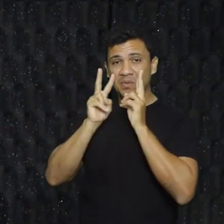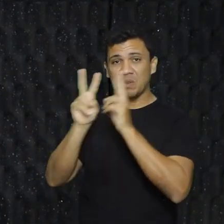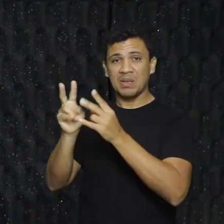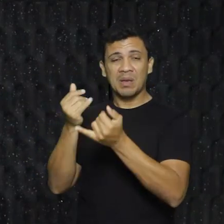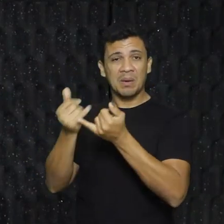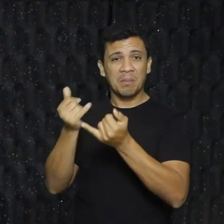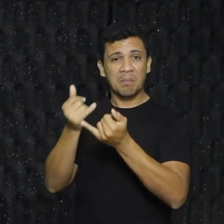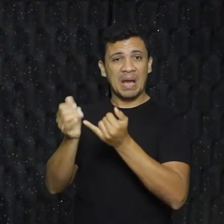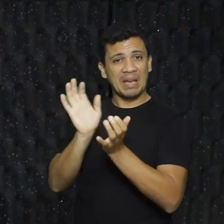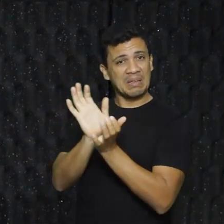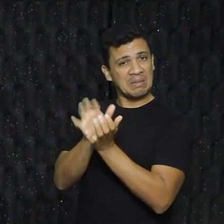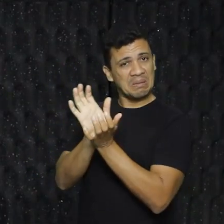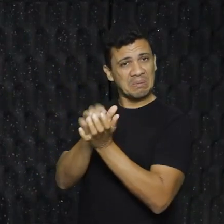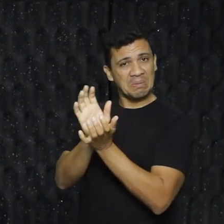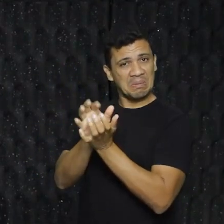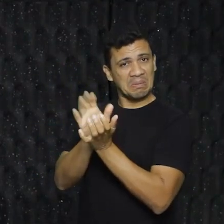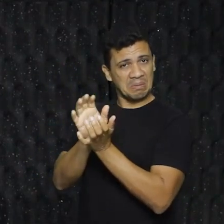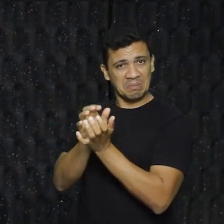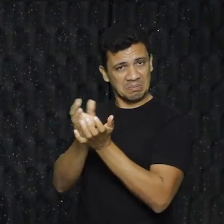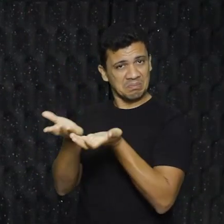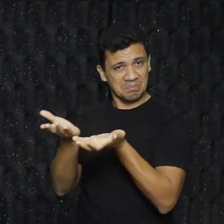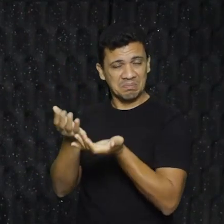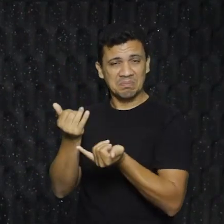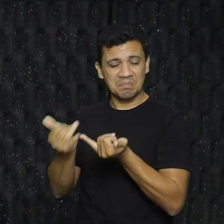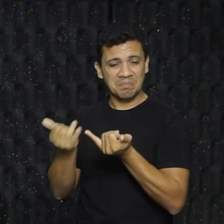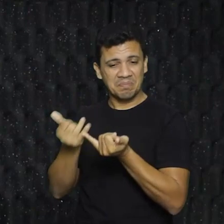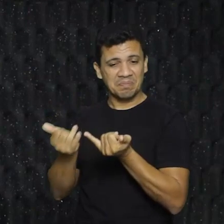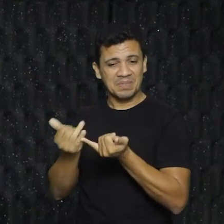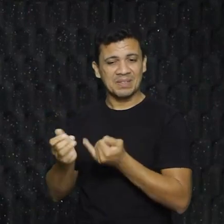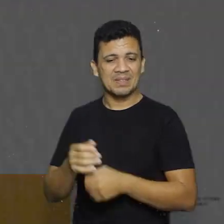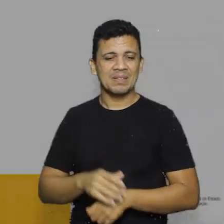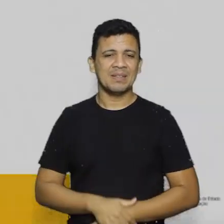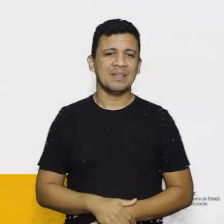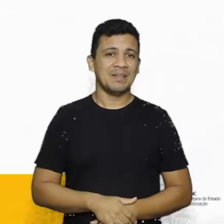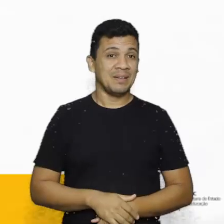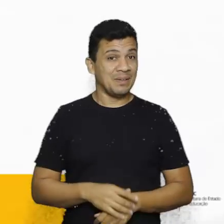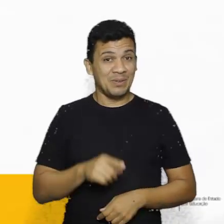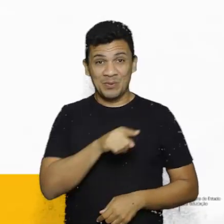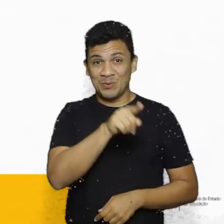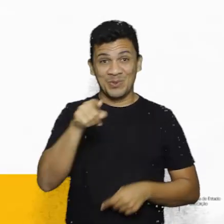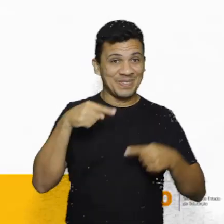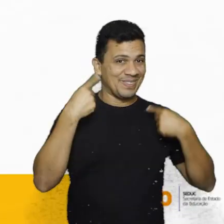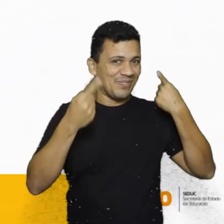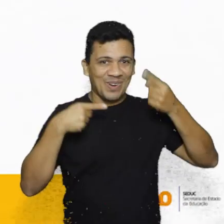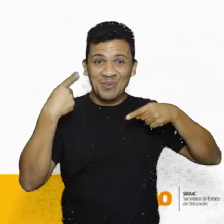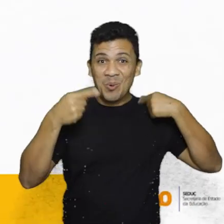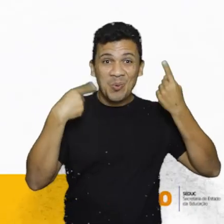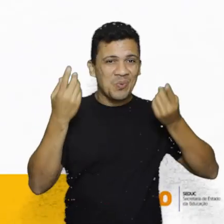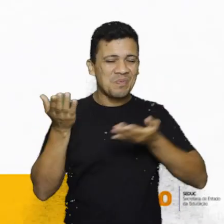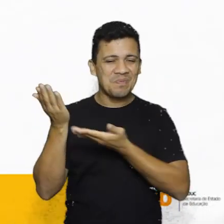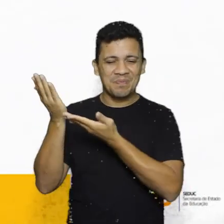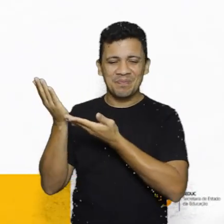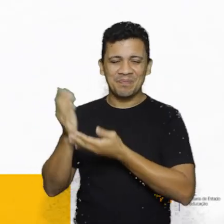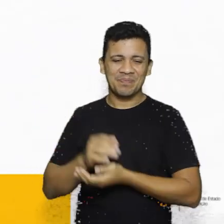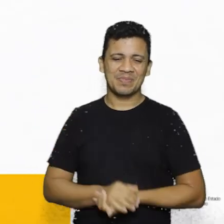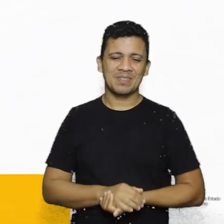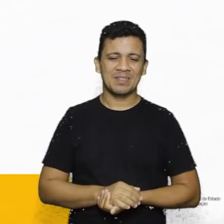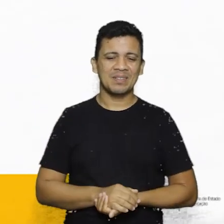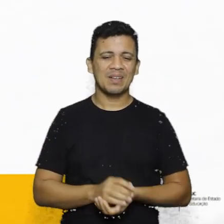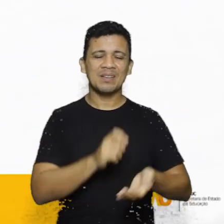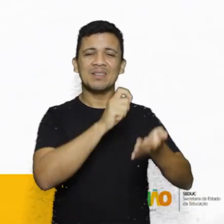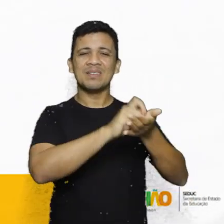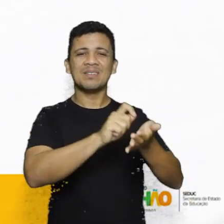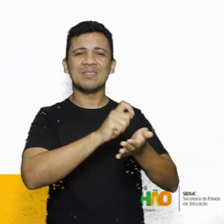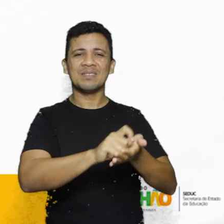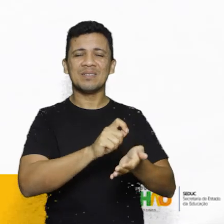répteis, lagartos e assim por diante. É, Zé, deixa louca. Loucura na cabeça de vocês. Assim escreveu o